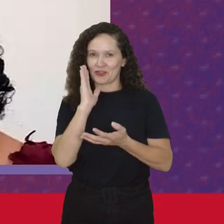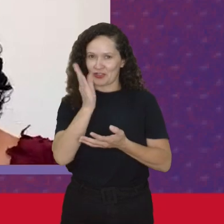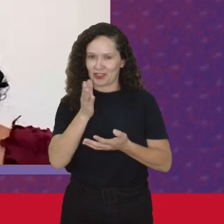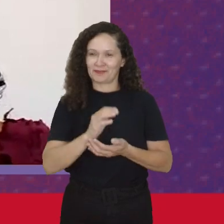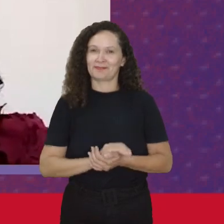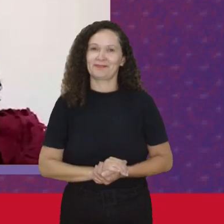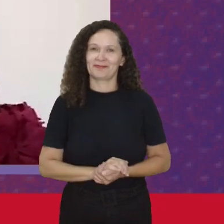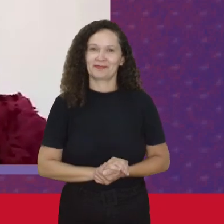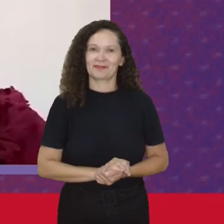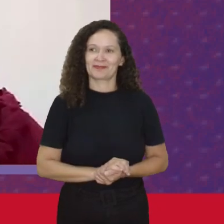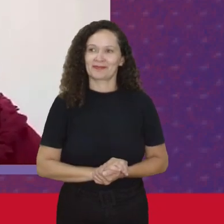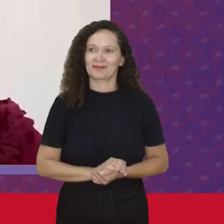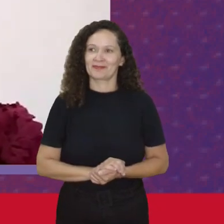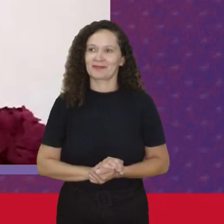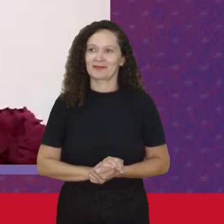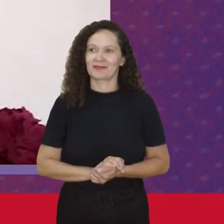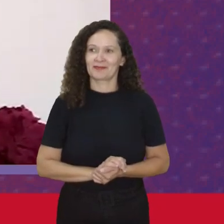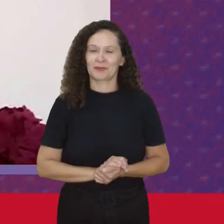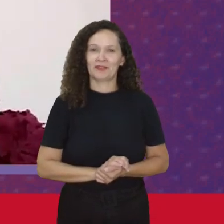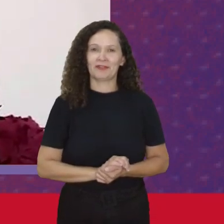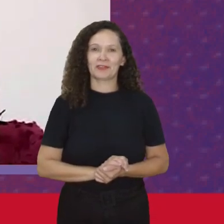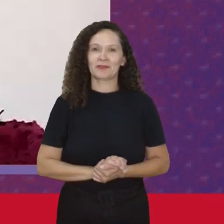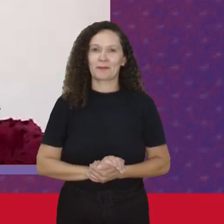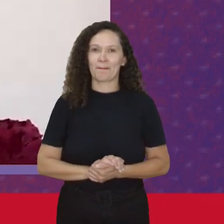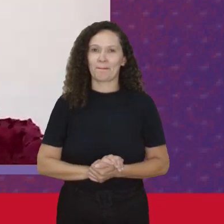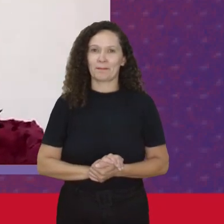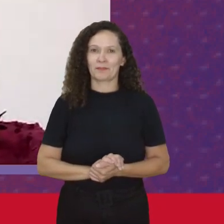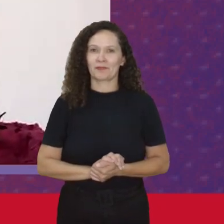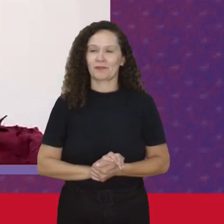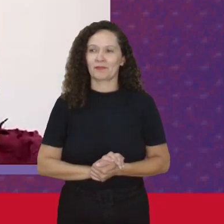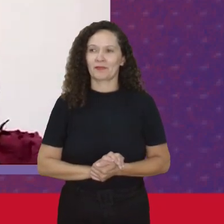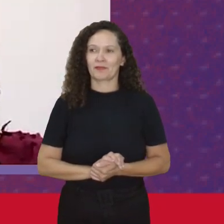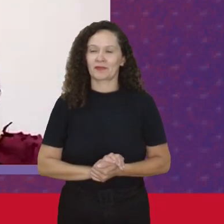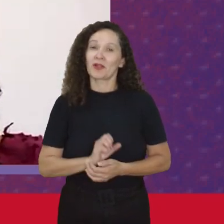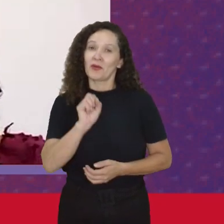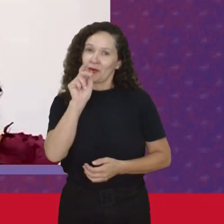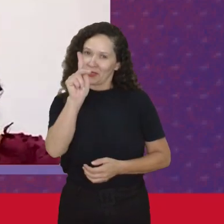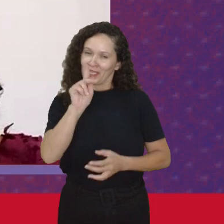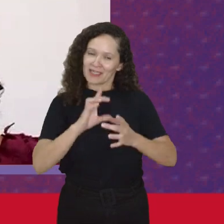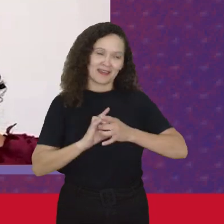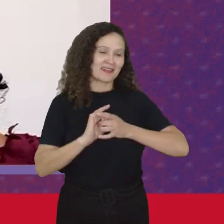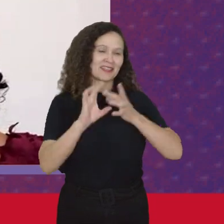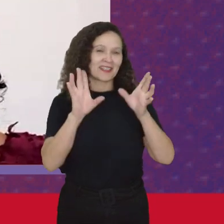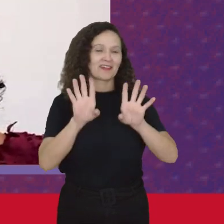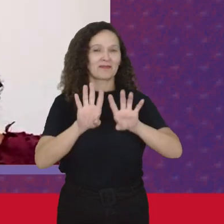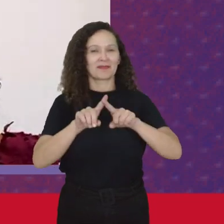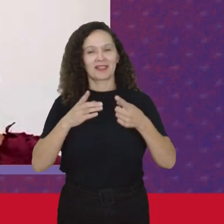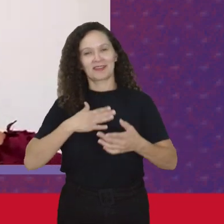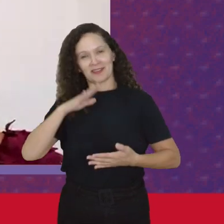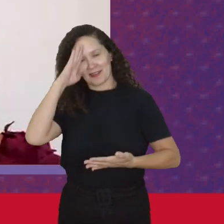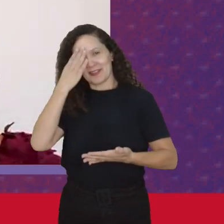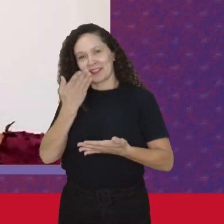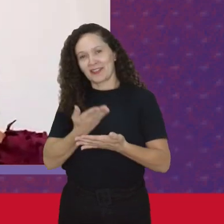vontade Também Mas eu Acho Que